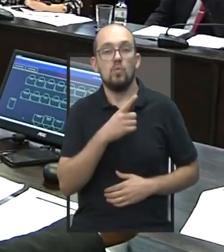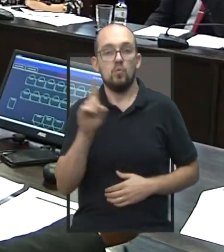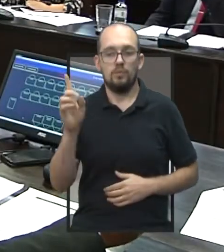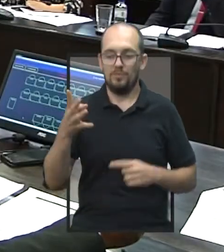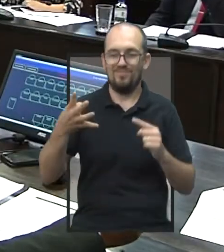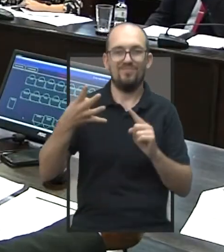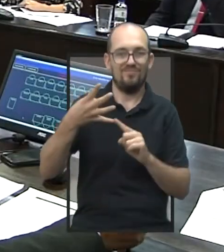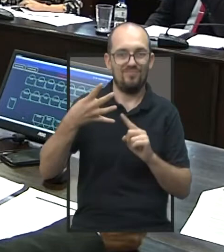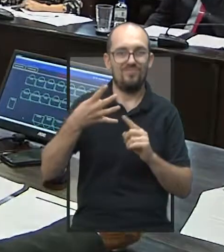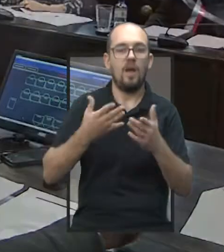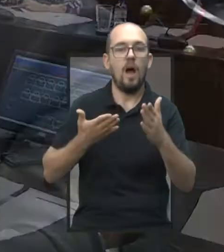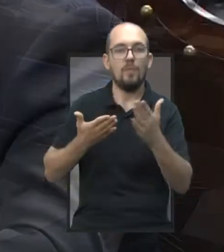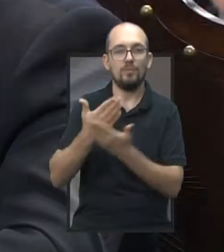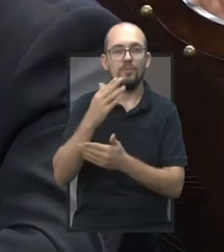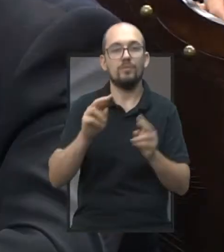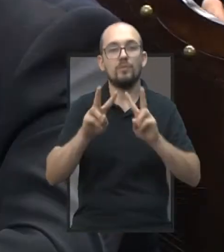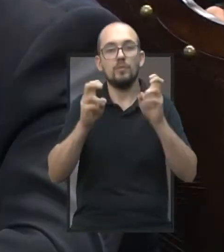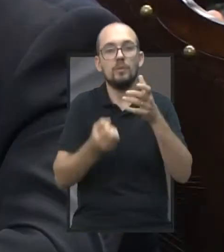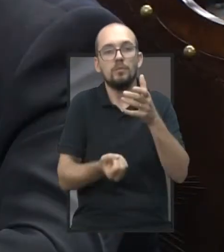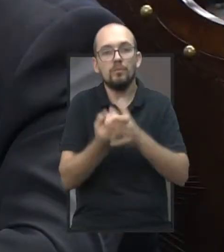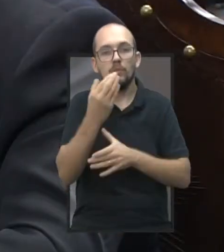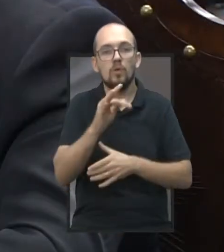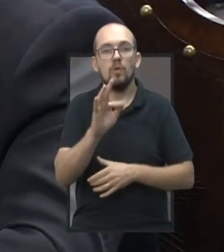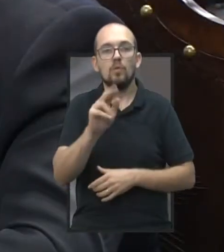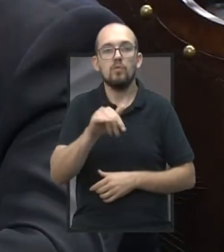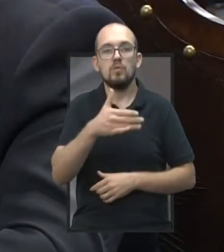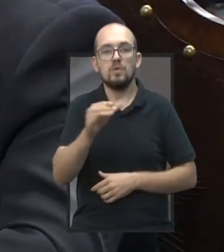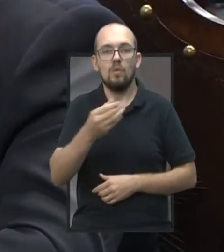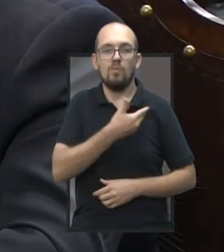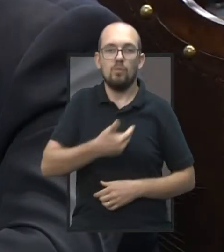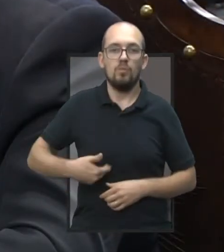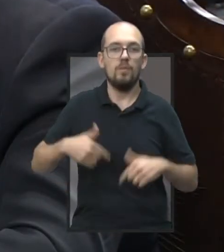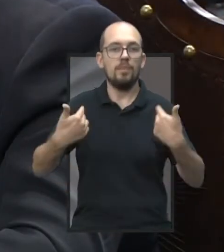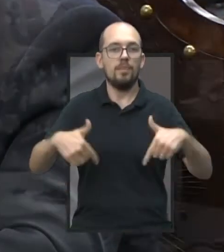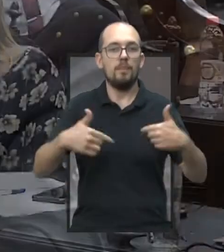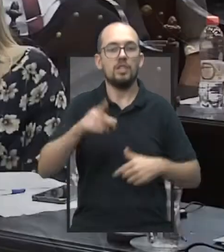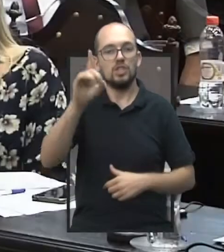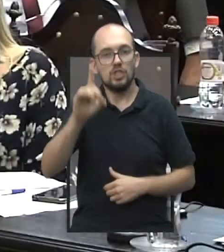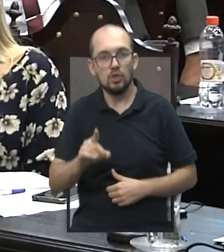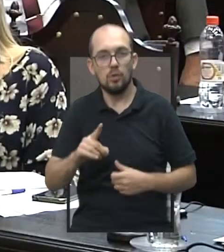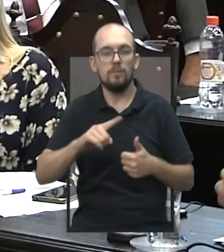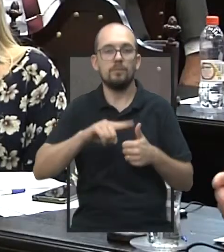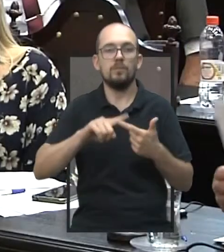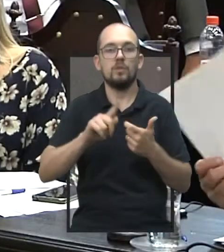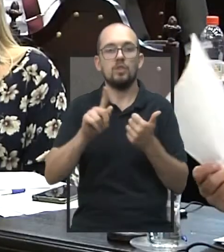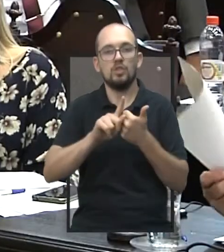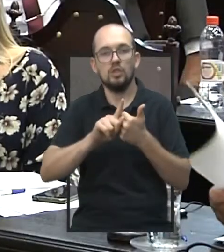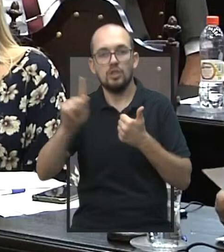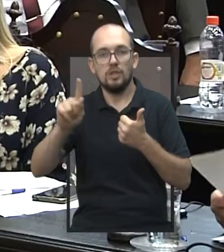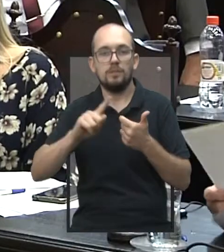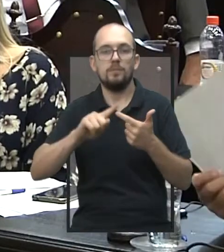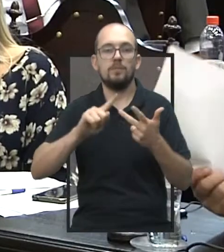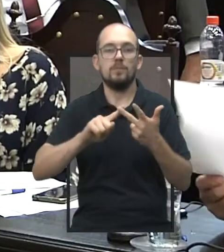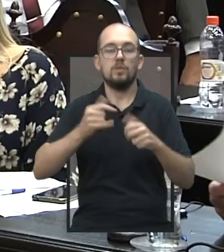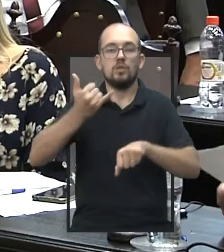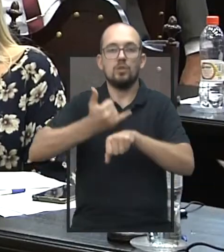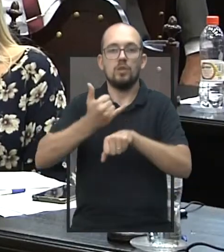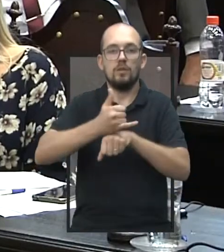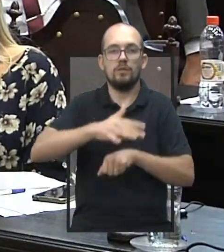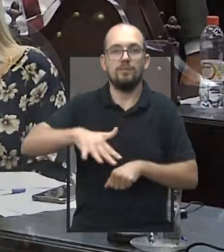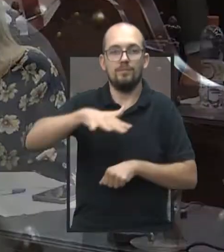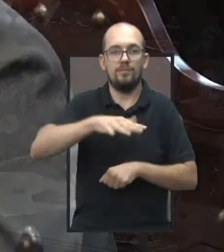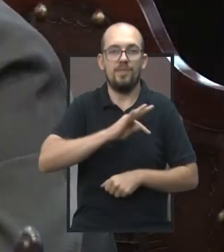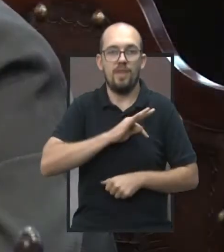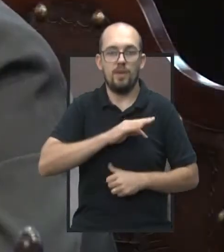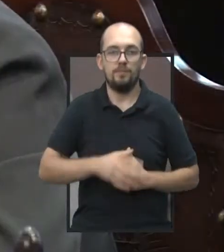que foi aprovado dispõe sobre a criação de funções públicas de diretor, gerente e chefe de sessão técnica,